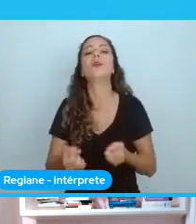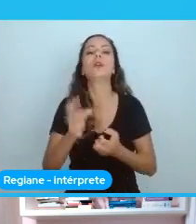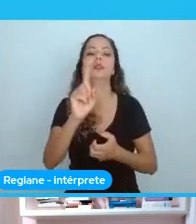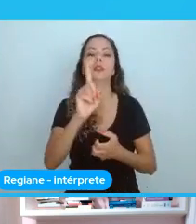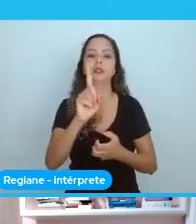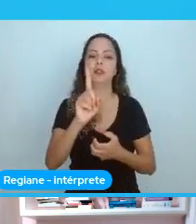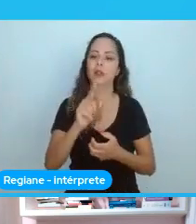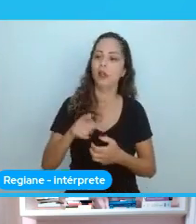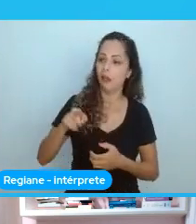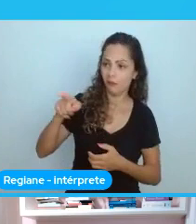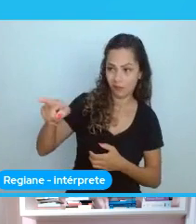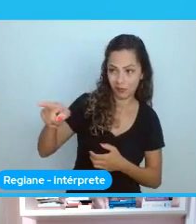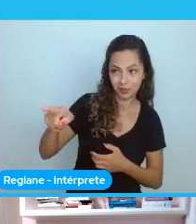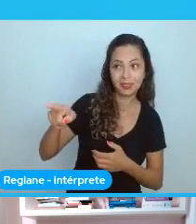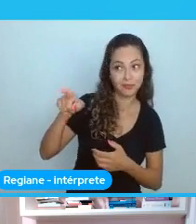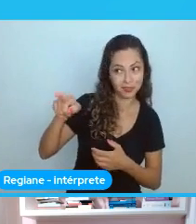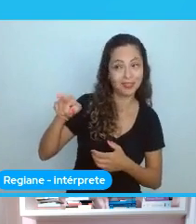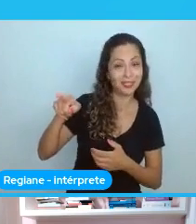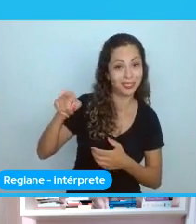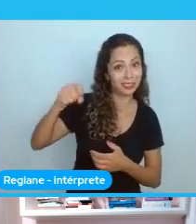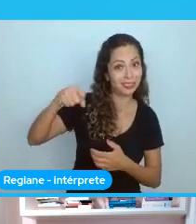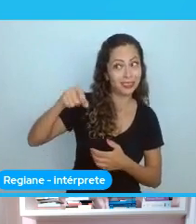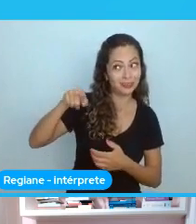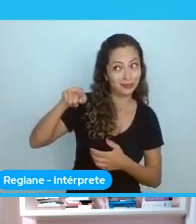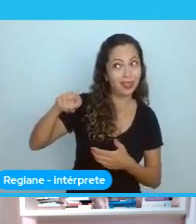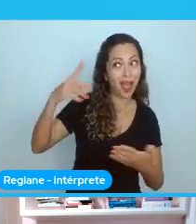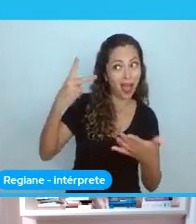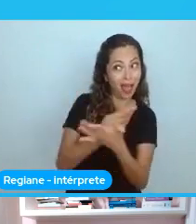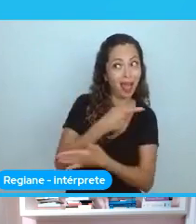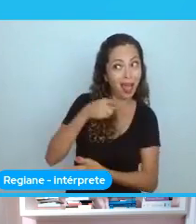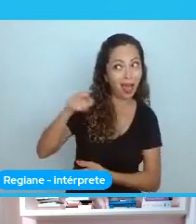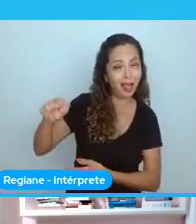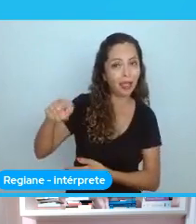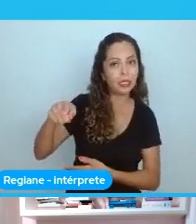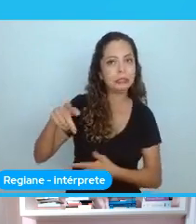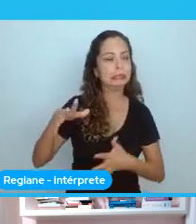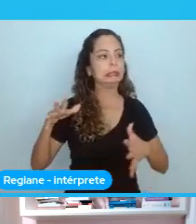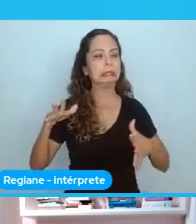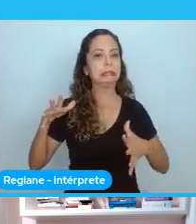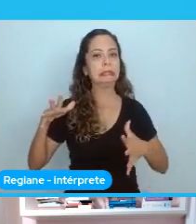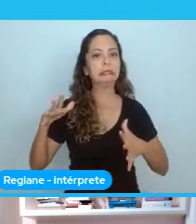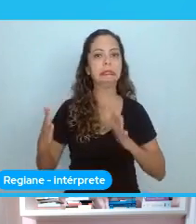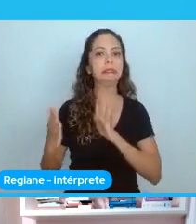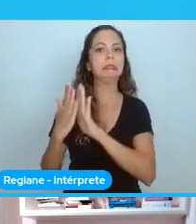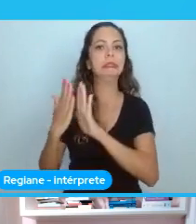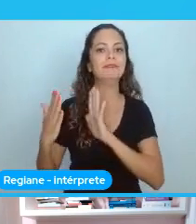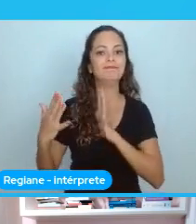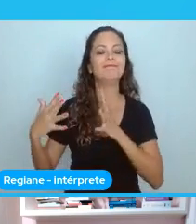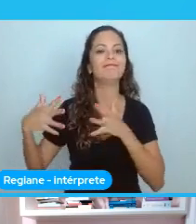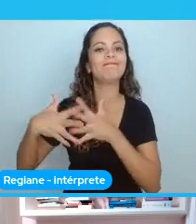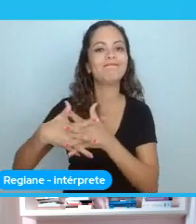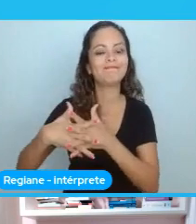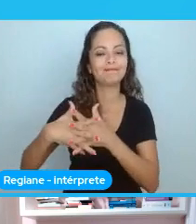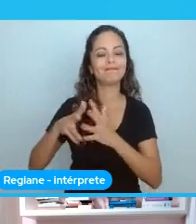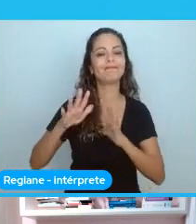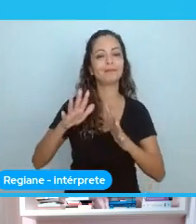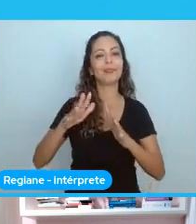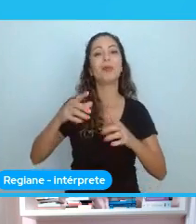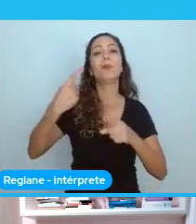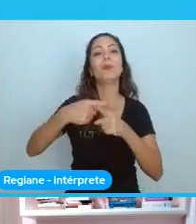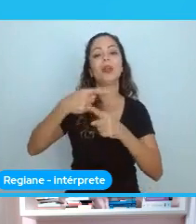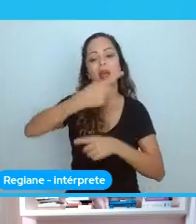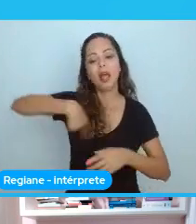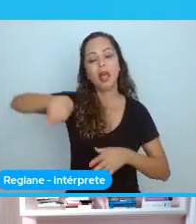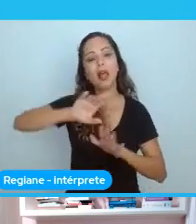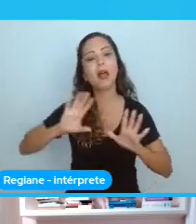podem estar cometendo isso. E eu acho que é importante a gente entender que não é por... Nós estamos construindo uma comunidade que prega a